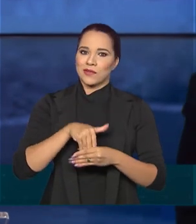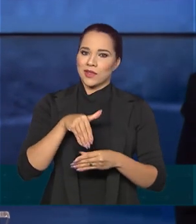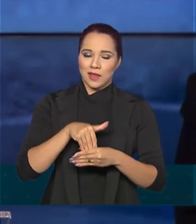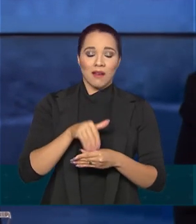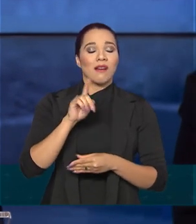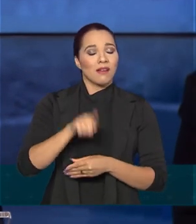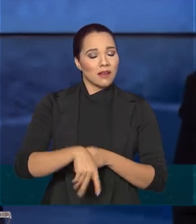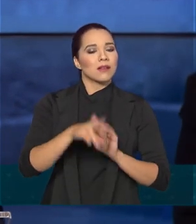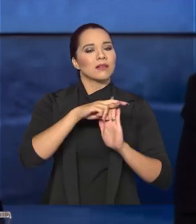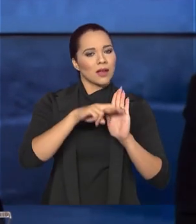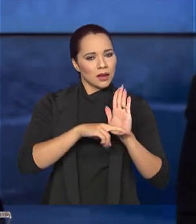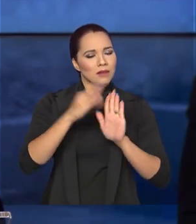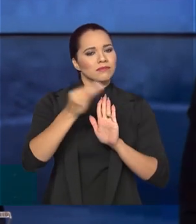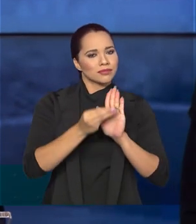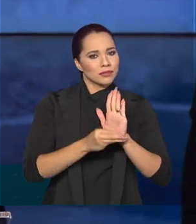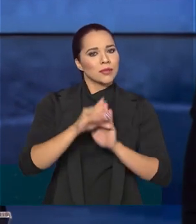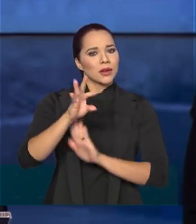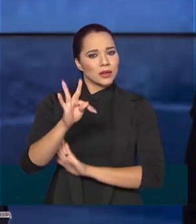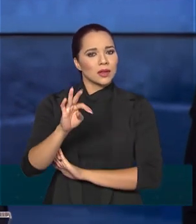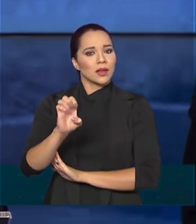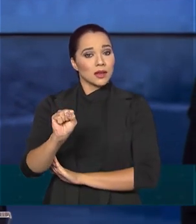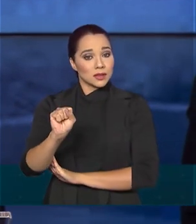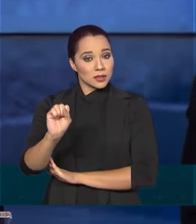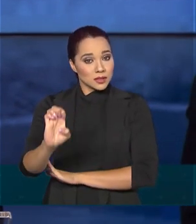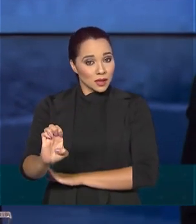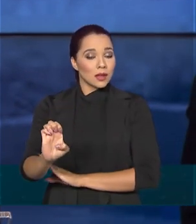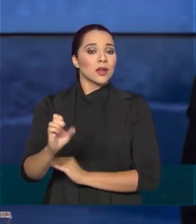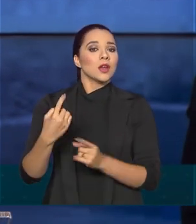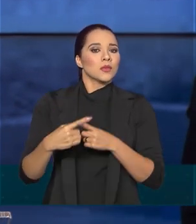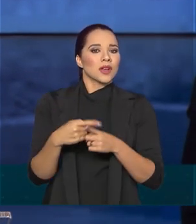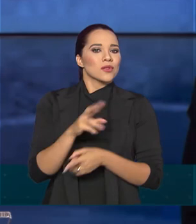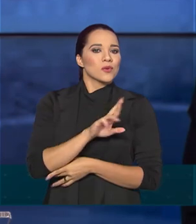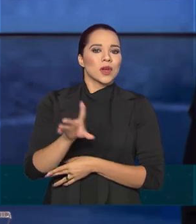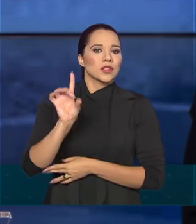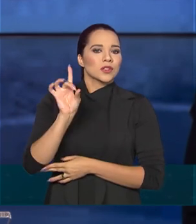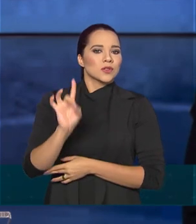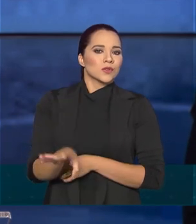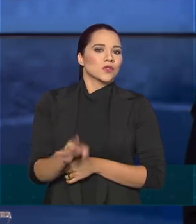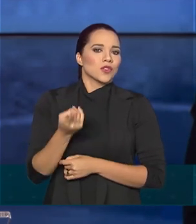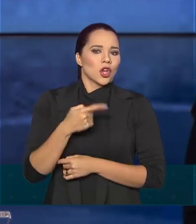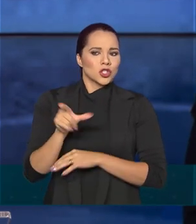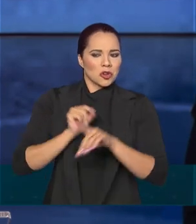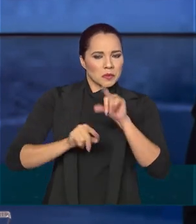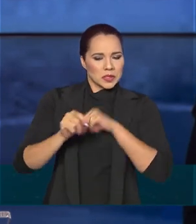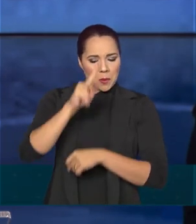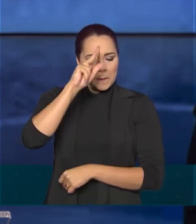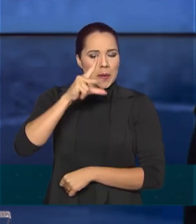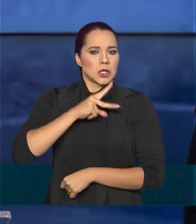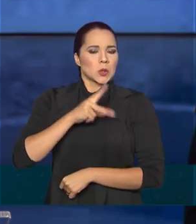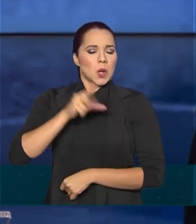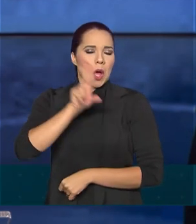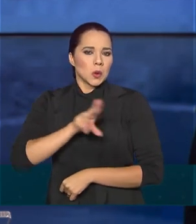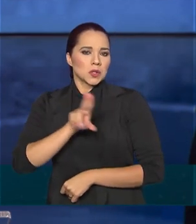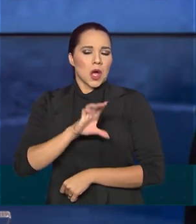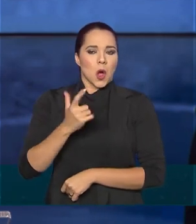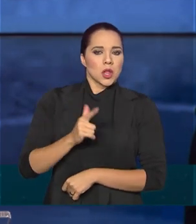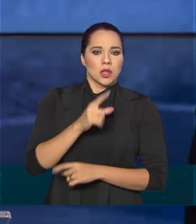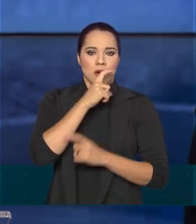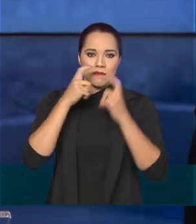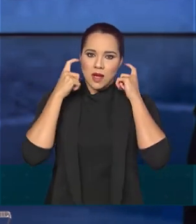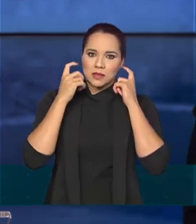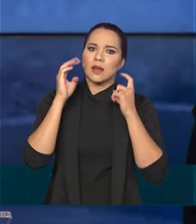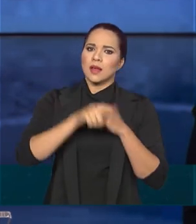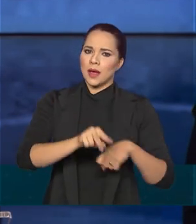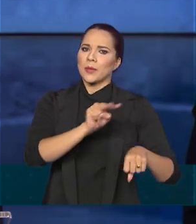Essa é a regra definida pelo TSE, porque não é apenas uma questão de opção individual, usar ou não usar máscara. É uma